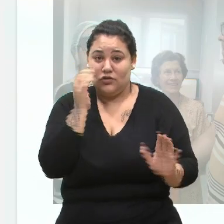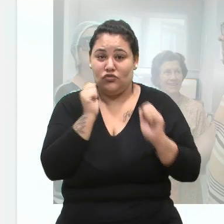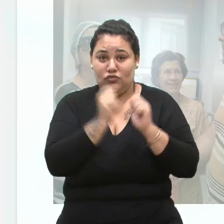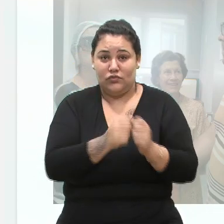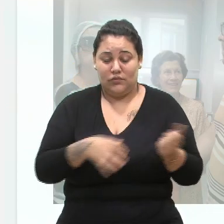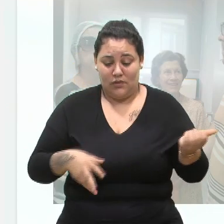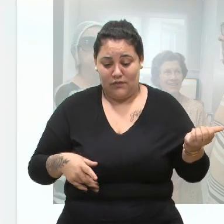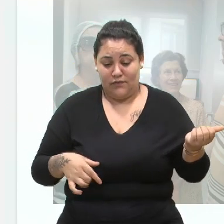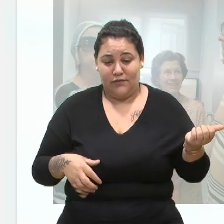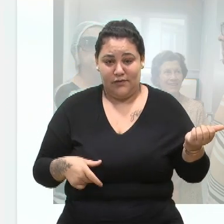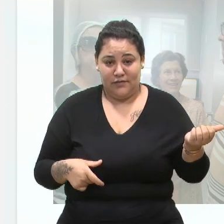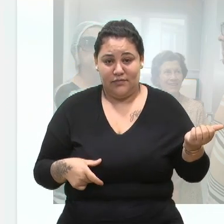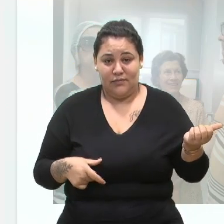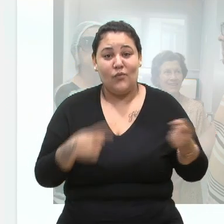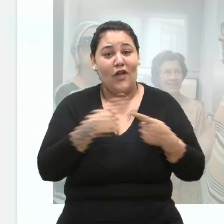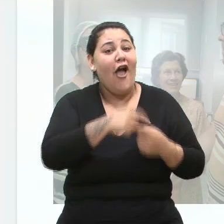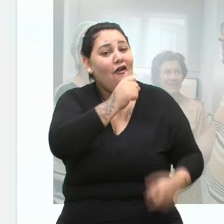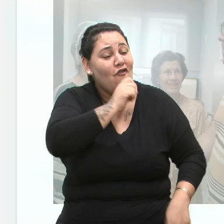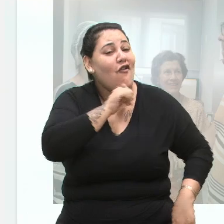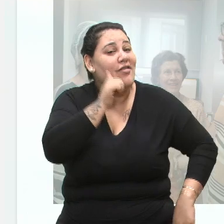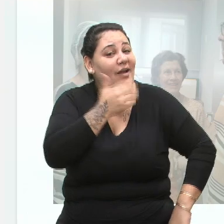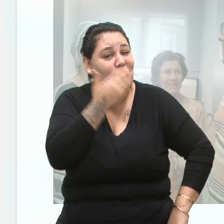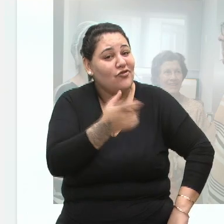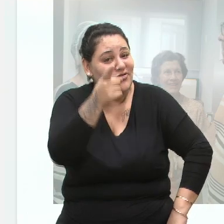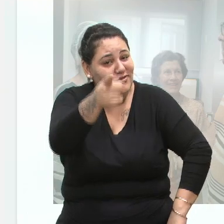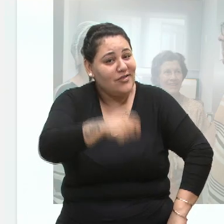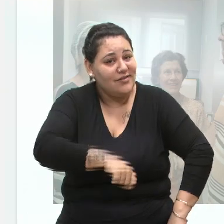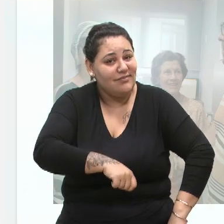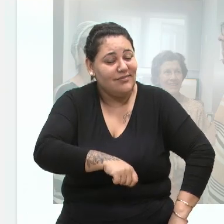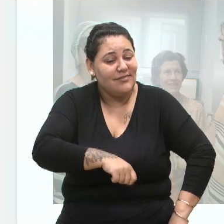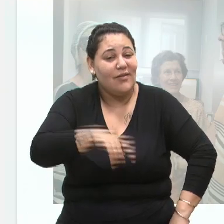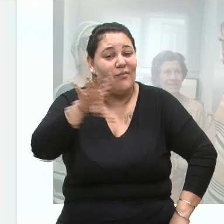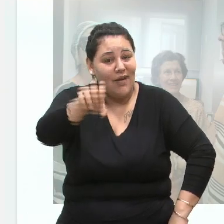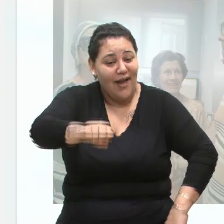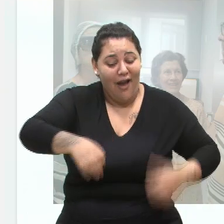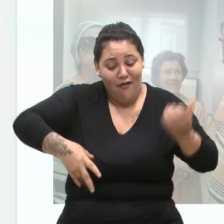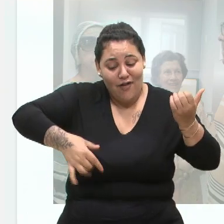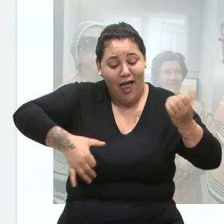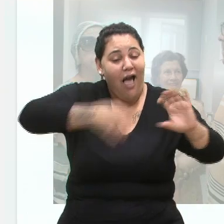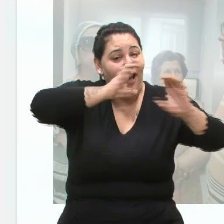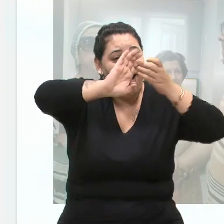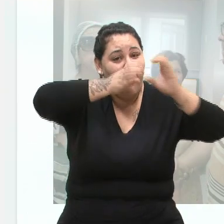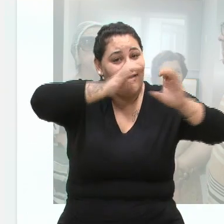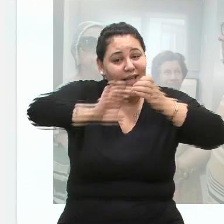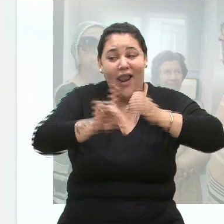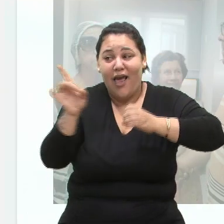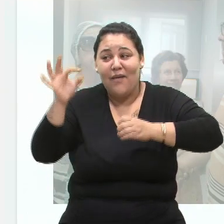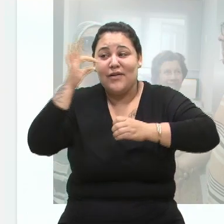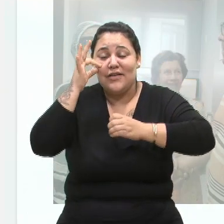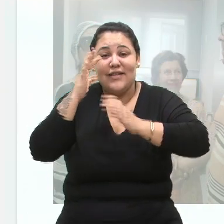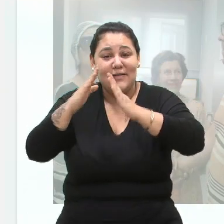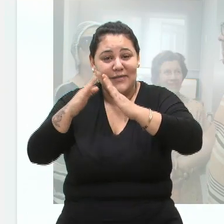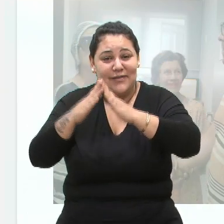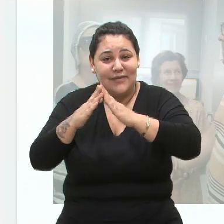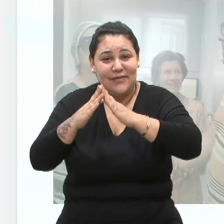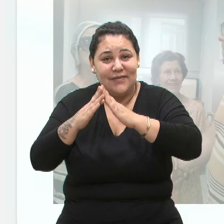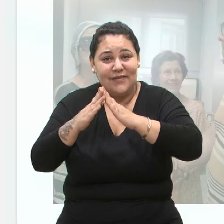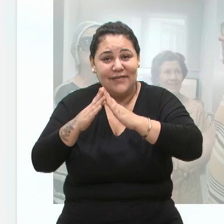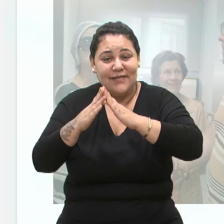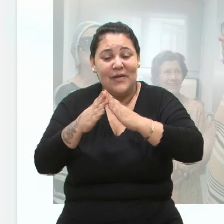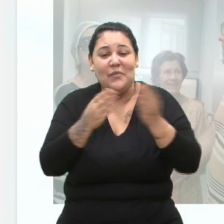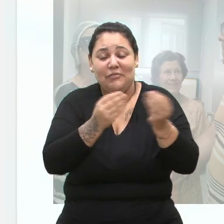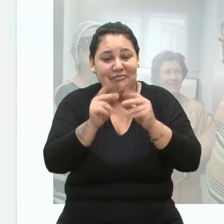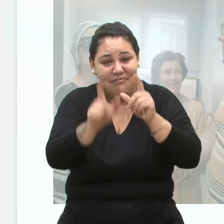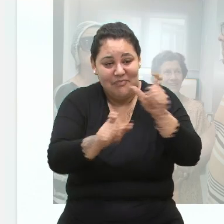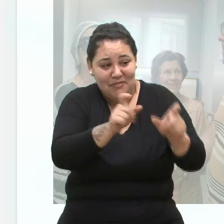as vovós pediram do senhor lá. Então, se o senhor puder pegar o seu violão e fazer umas cantoria lá para os vovós, para as vovós, Beverly pediu que o senhor estivesse